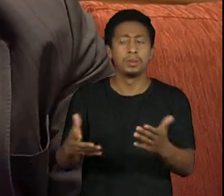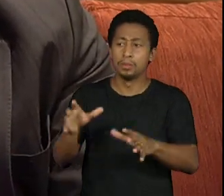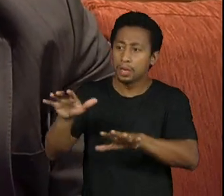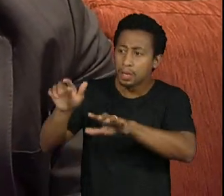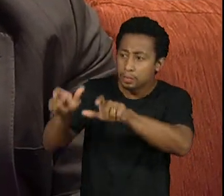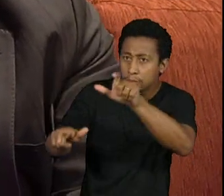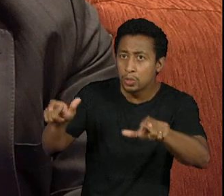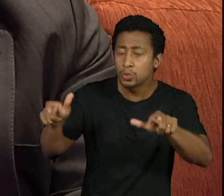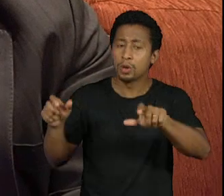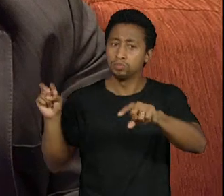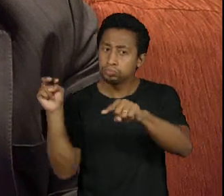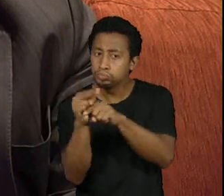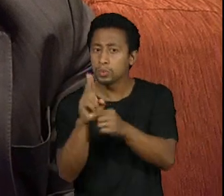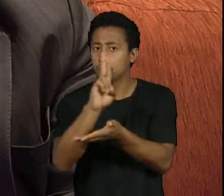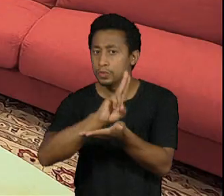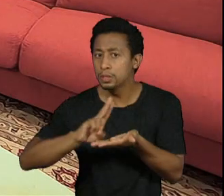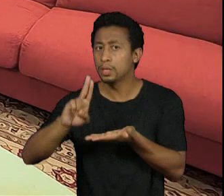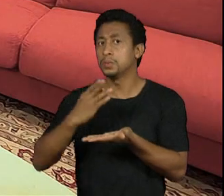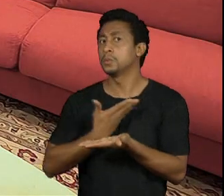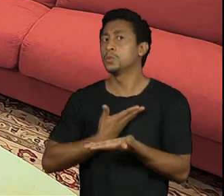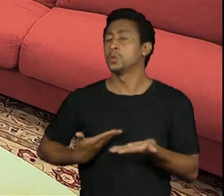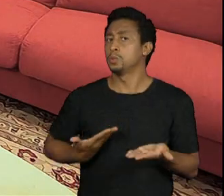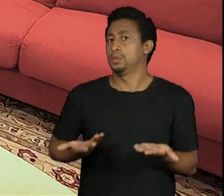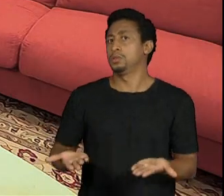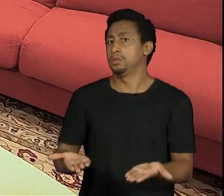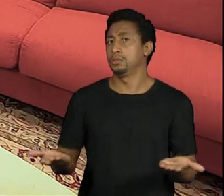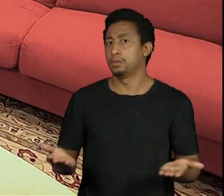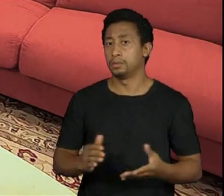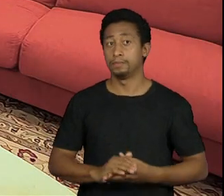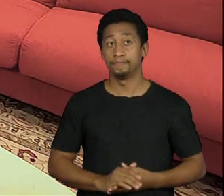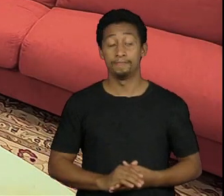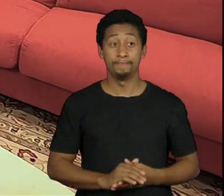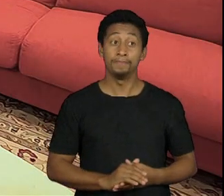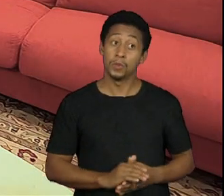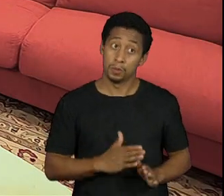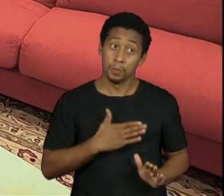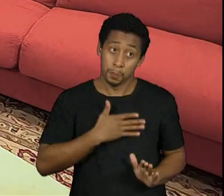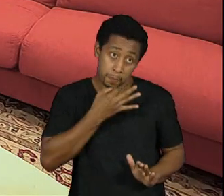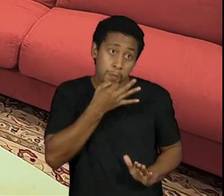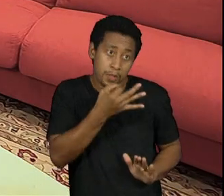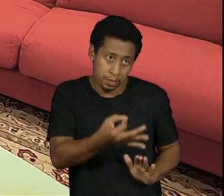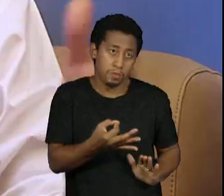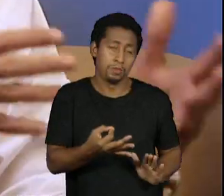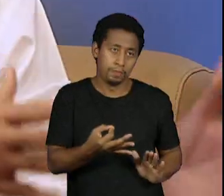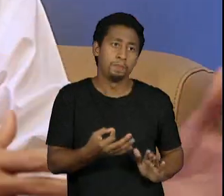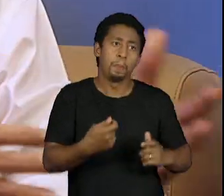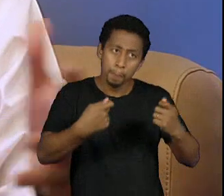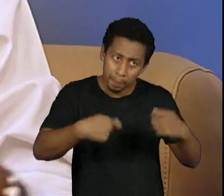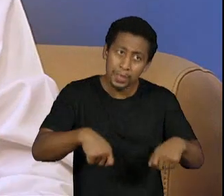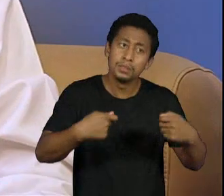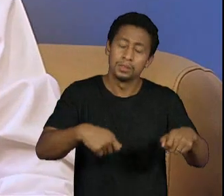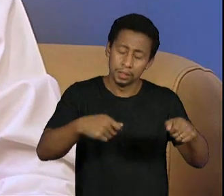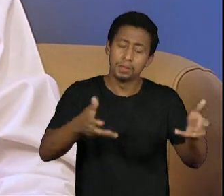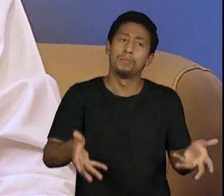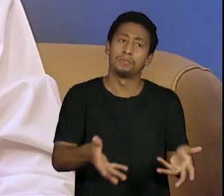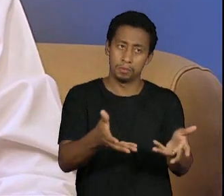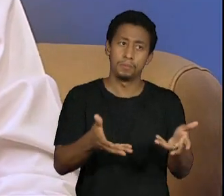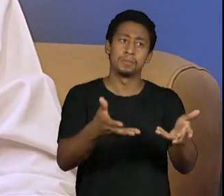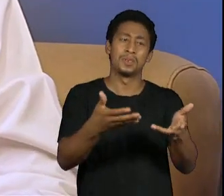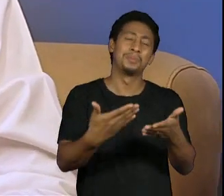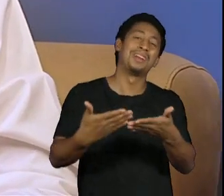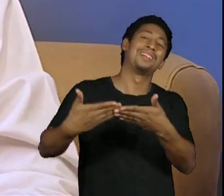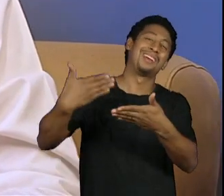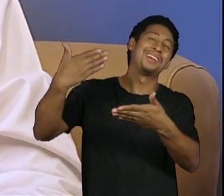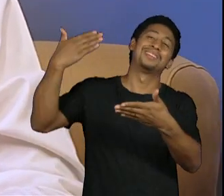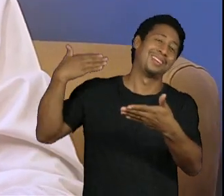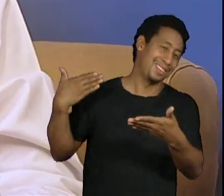tendo acesso à universidade pública Eu não tenho a menor dúvida que sem ações afirmativas que lá atrás se transformaram em cotas